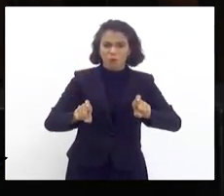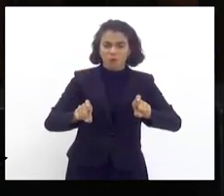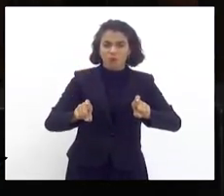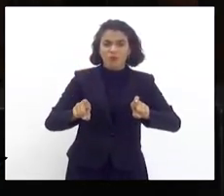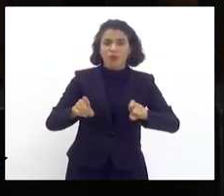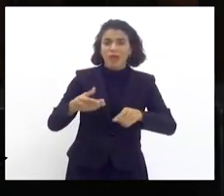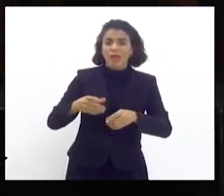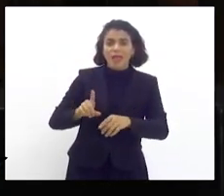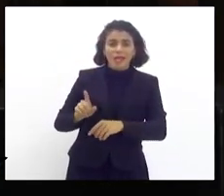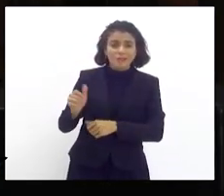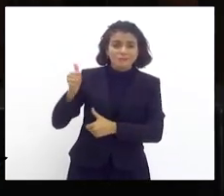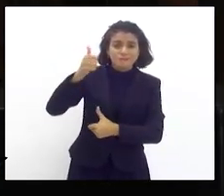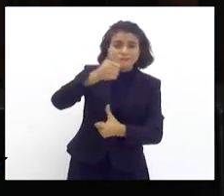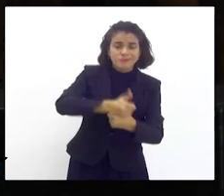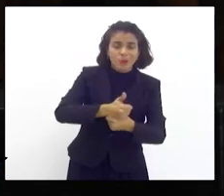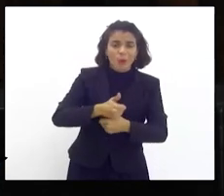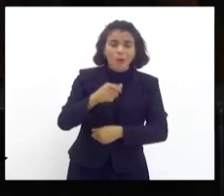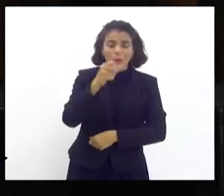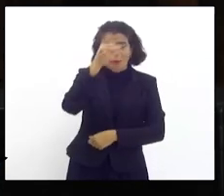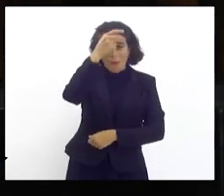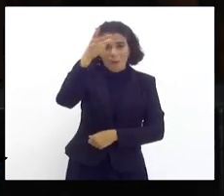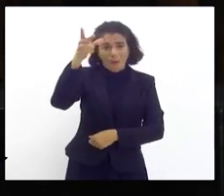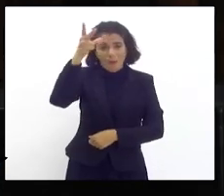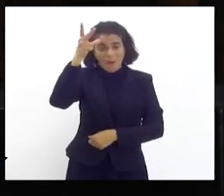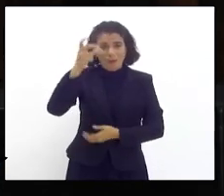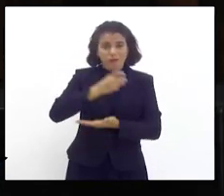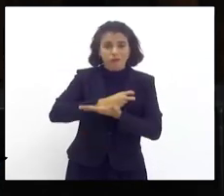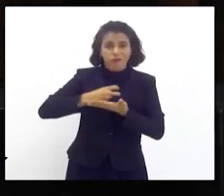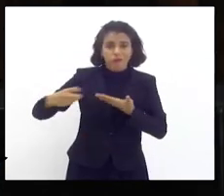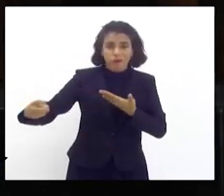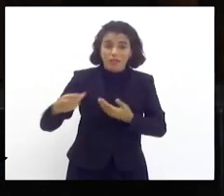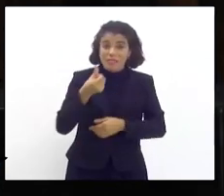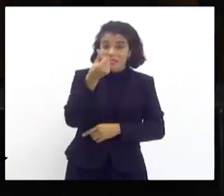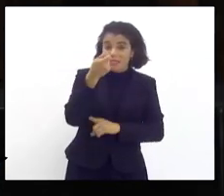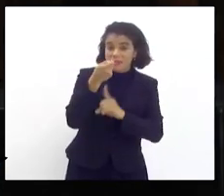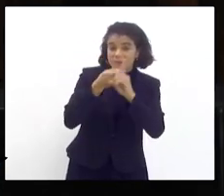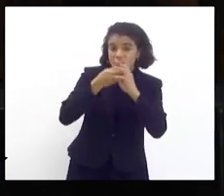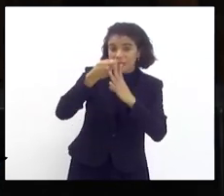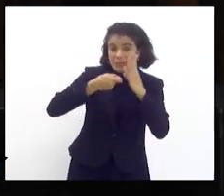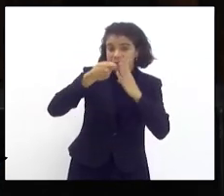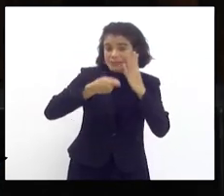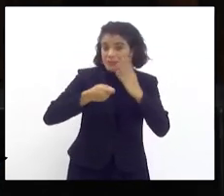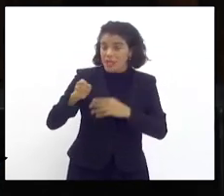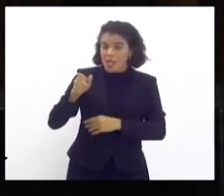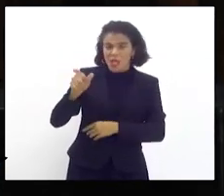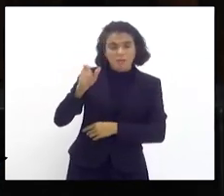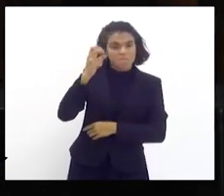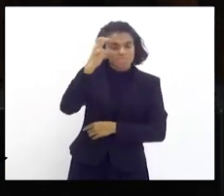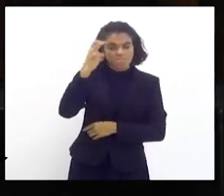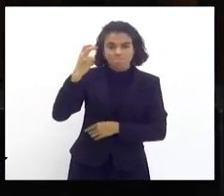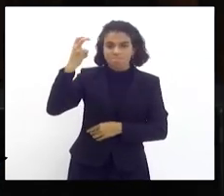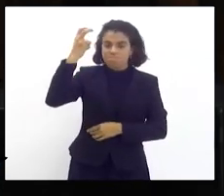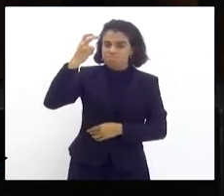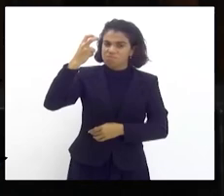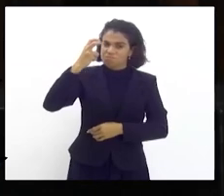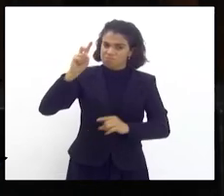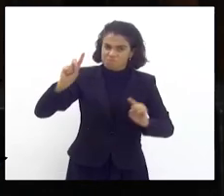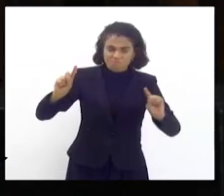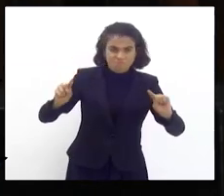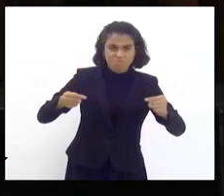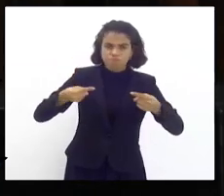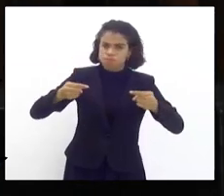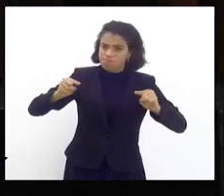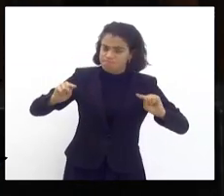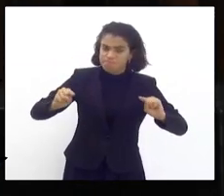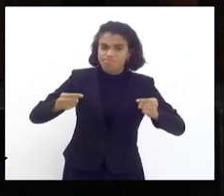caçado, naquele mesmo ano passaram cinco prefeitos em seis meses mais ou menos e ele com muita sabedoria enfrentou dificuldades